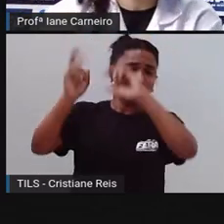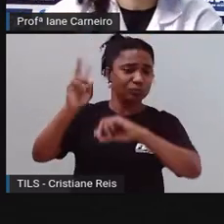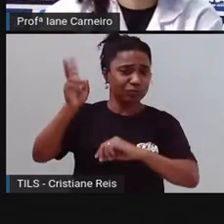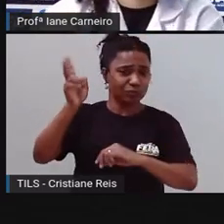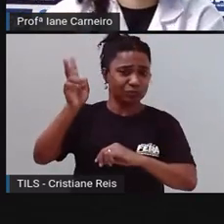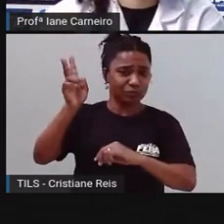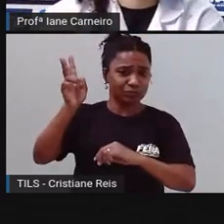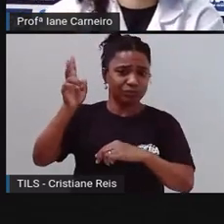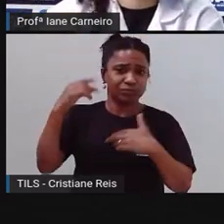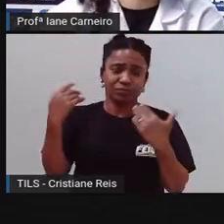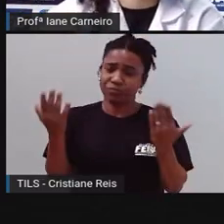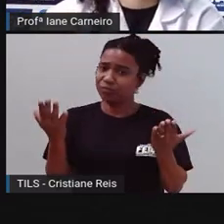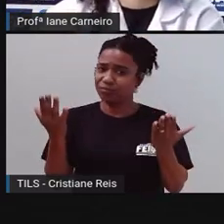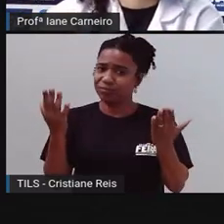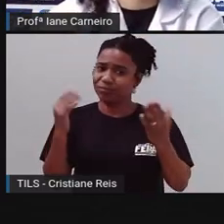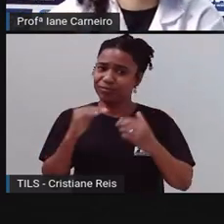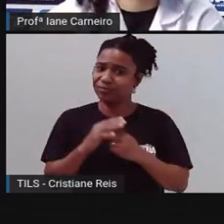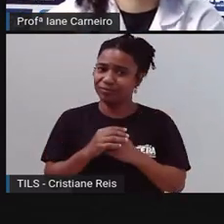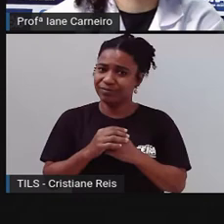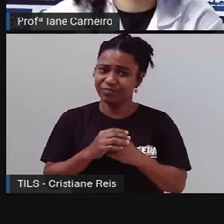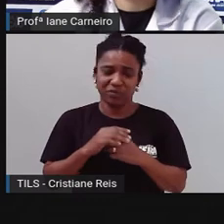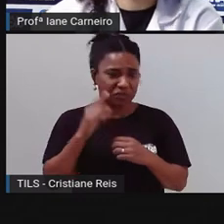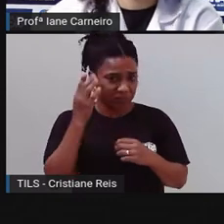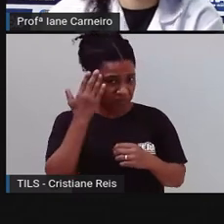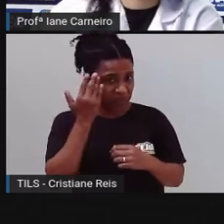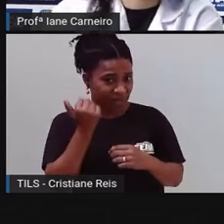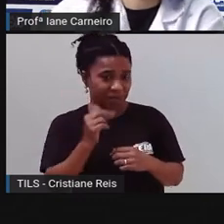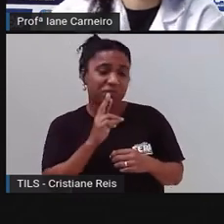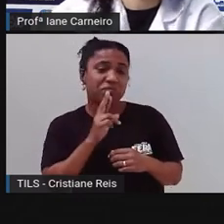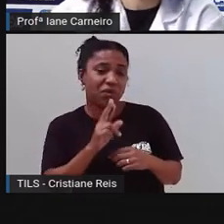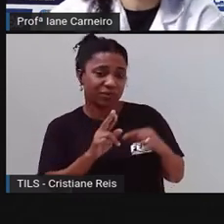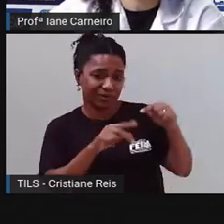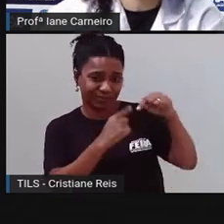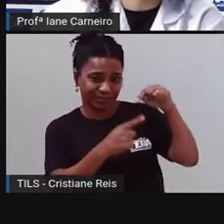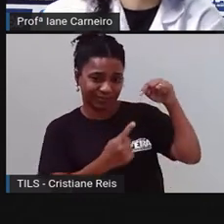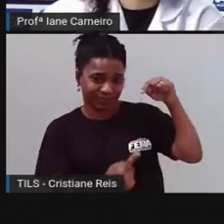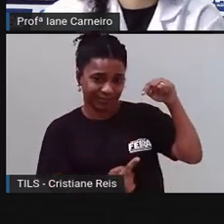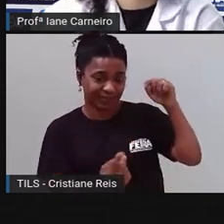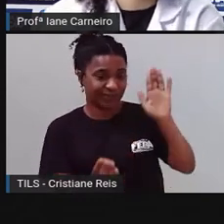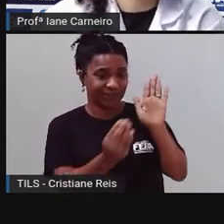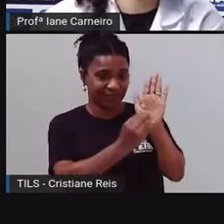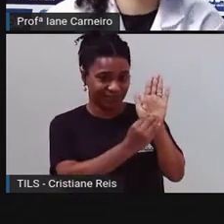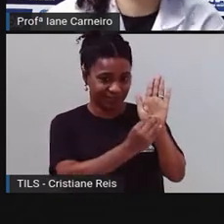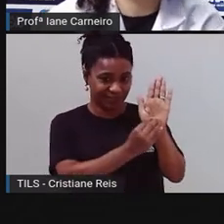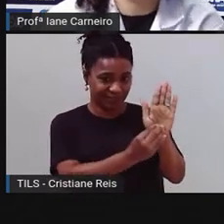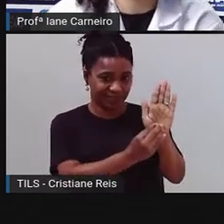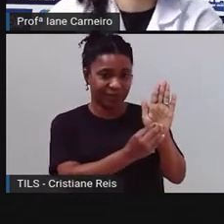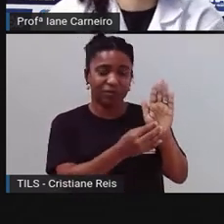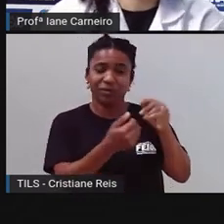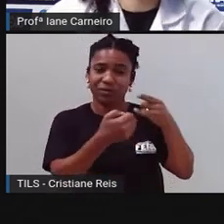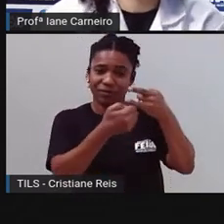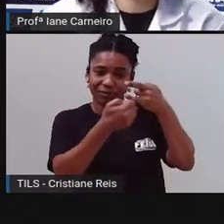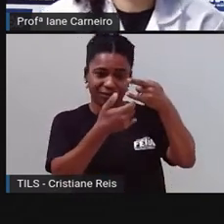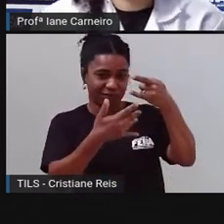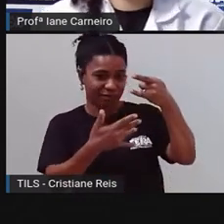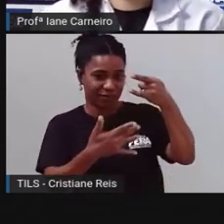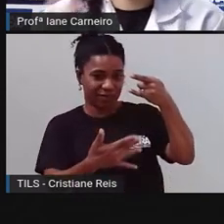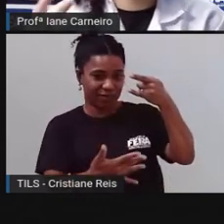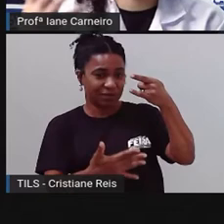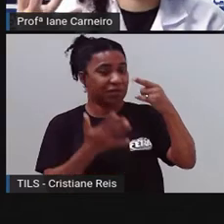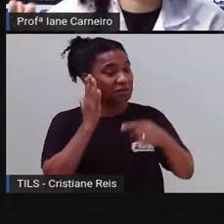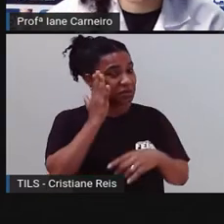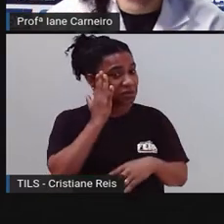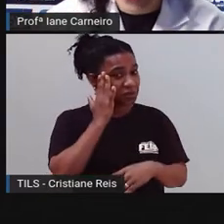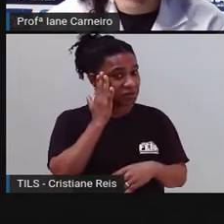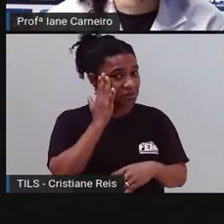Você sabe? Coloca aí no seu caderno a resposta para a gente conferir daqui a pouco. Coloca nos comentários aí qual é a